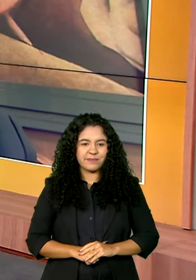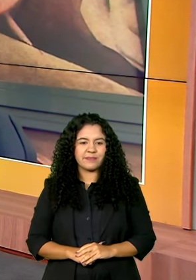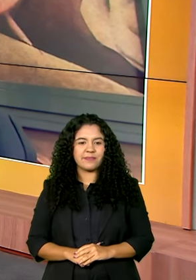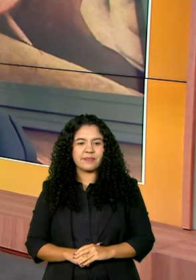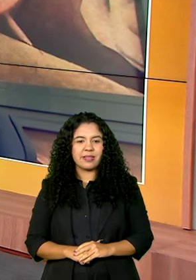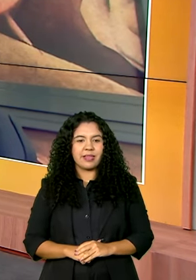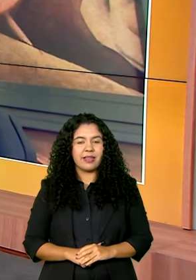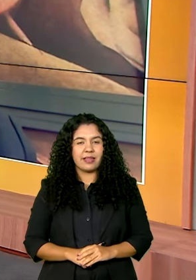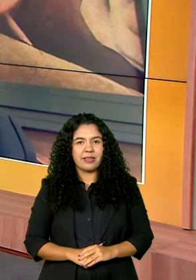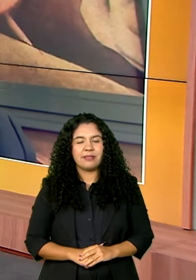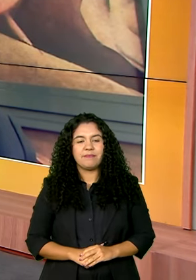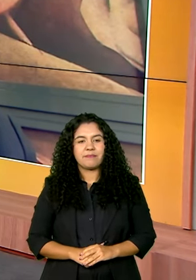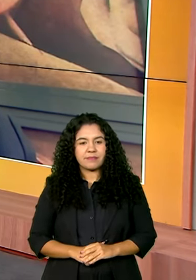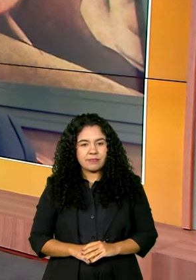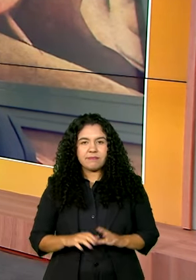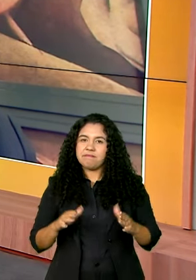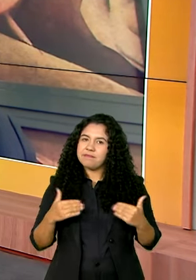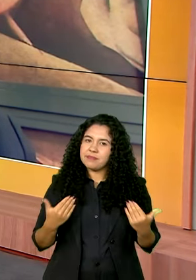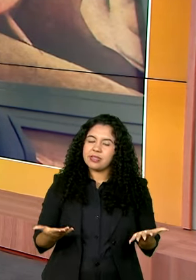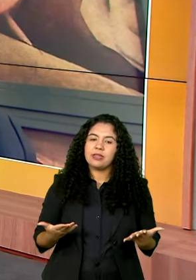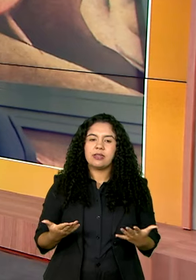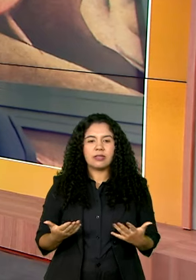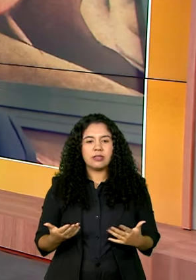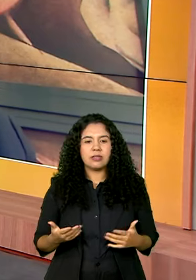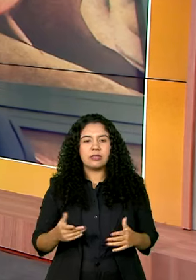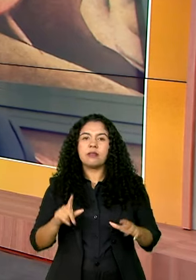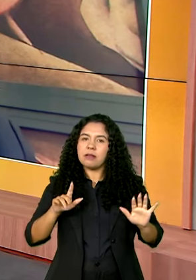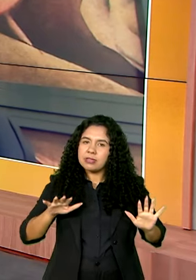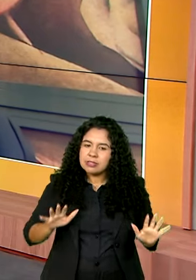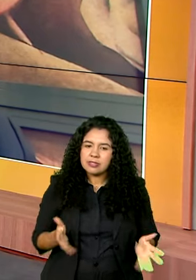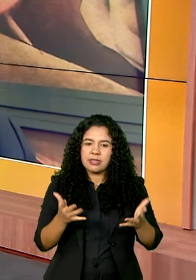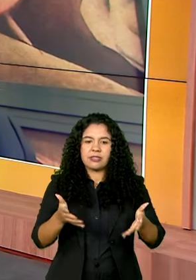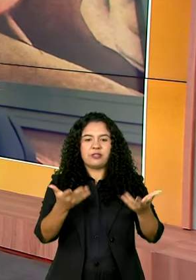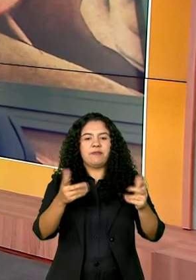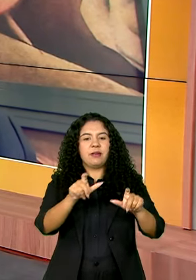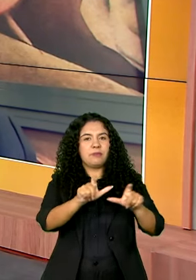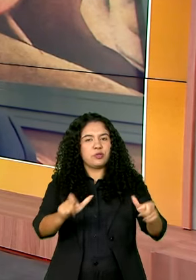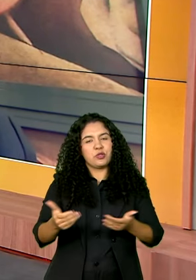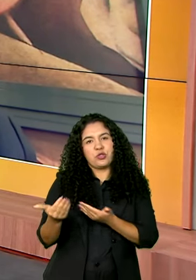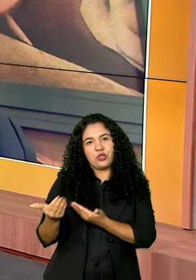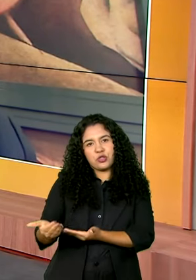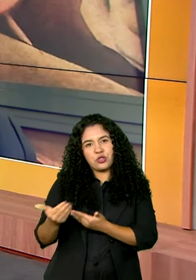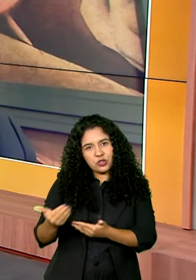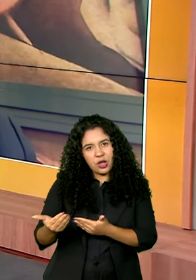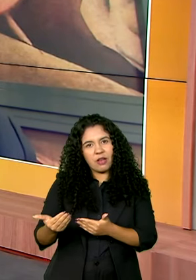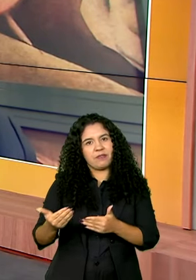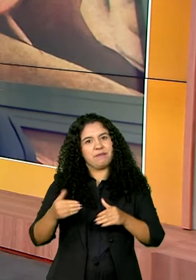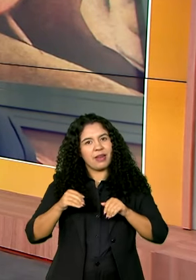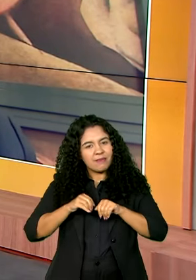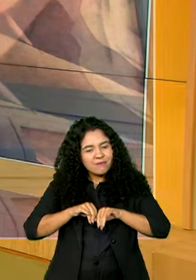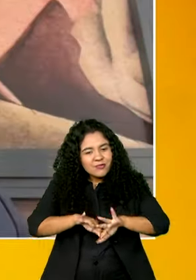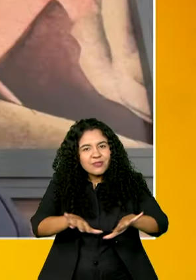Você confere aí na tela. E é isso, né, diretor? É incentivar os jovens ao mundo da ciência, né?